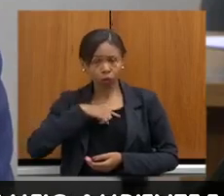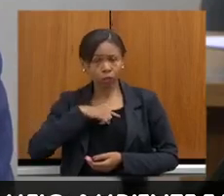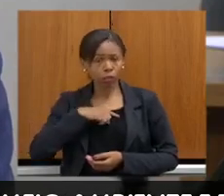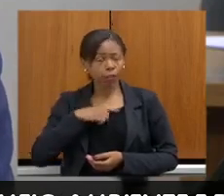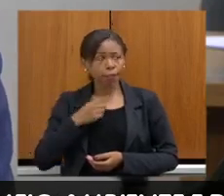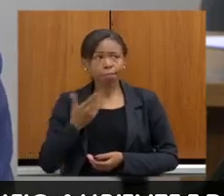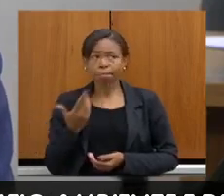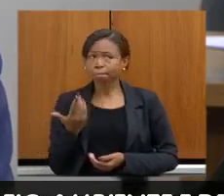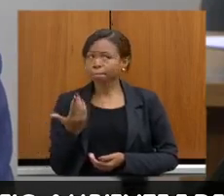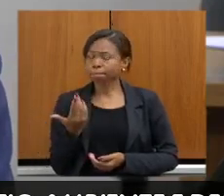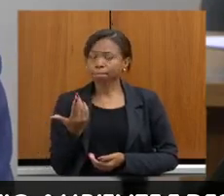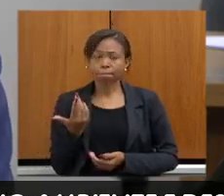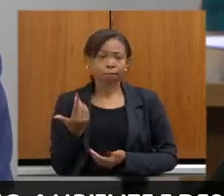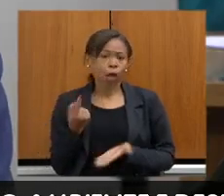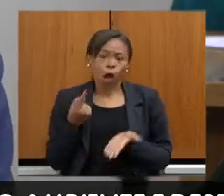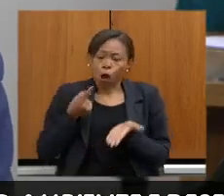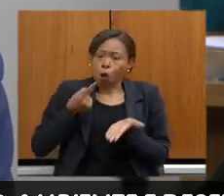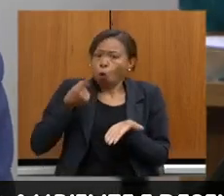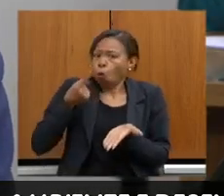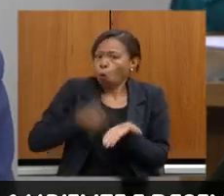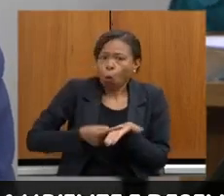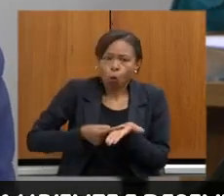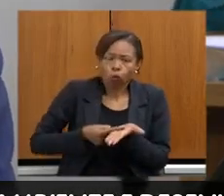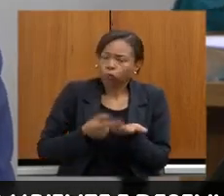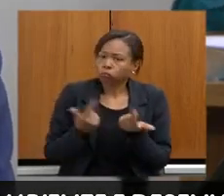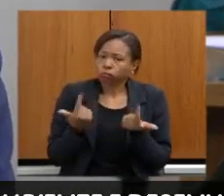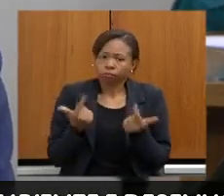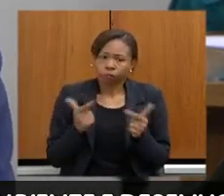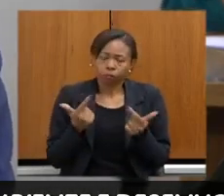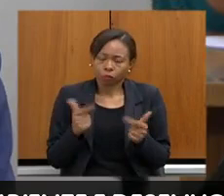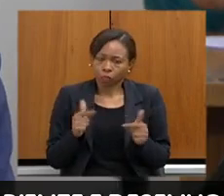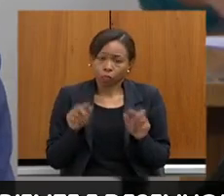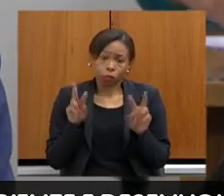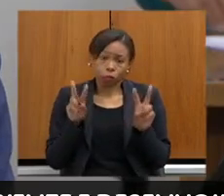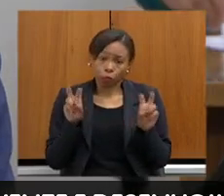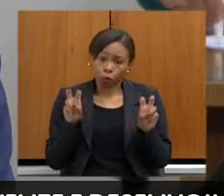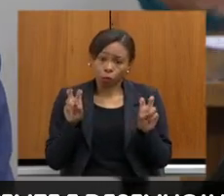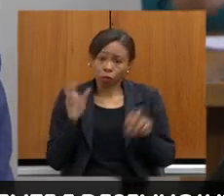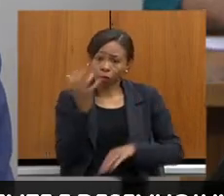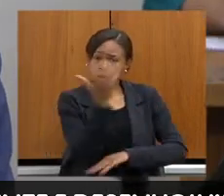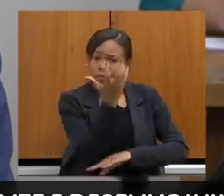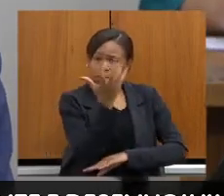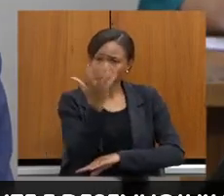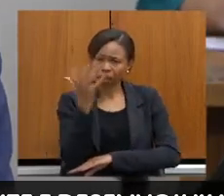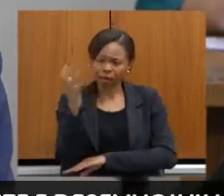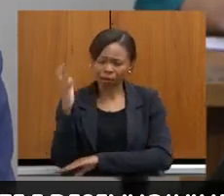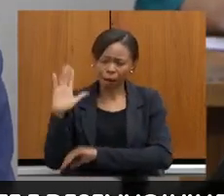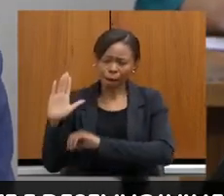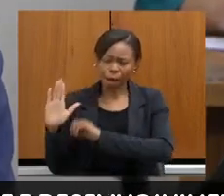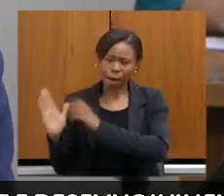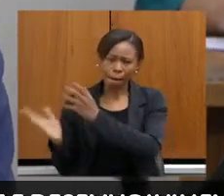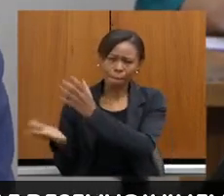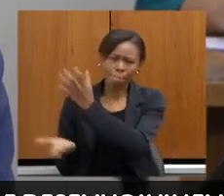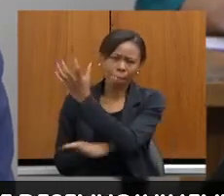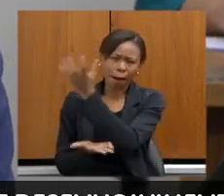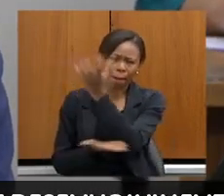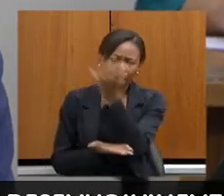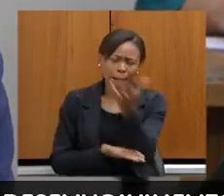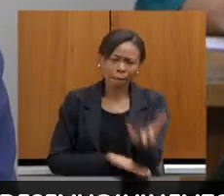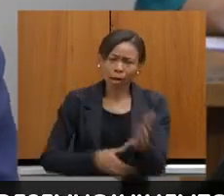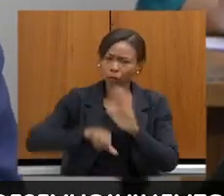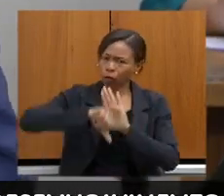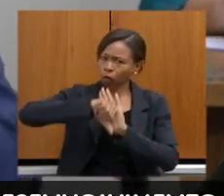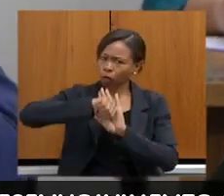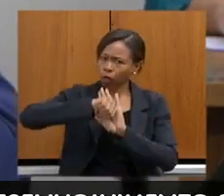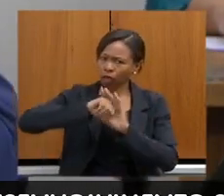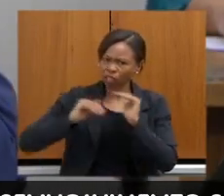acordo, nenhum tipo de acordo em relação ao desmatamento irregular. Todos nós temos aí o objetivo